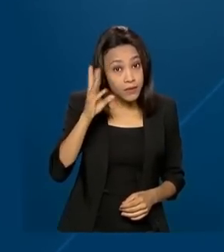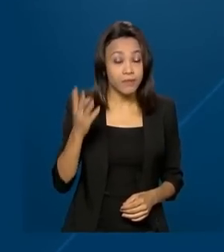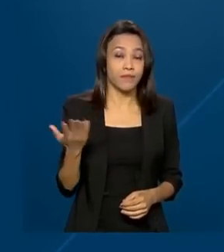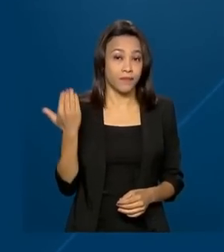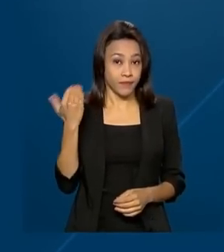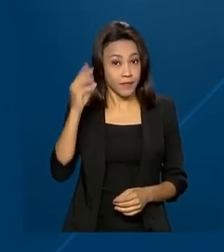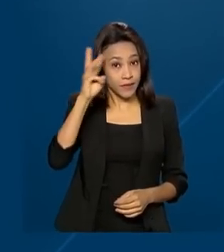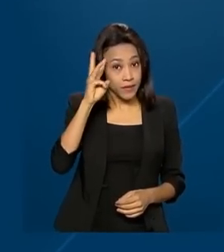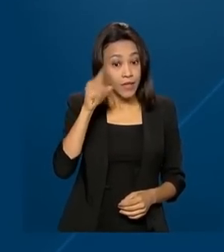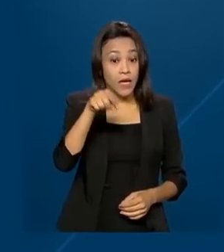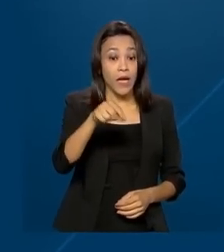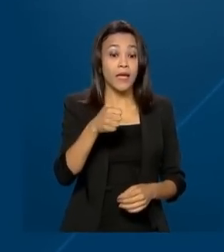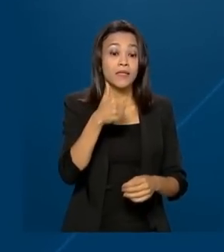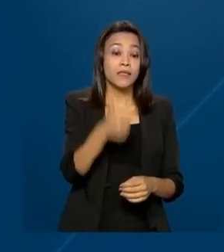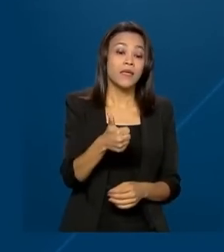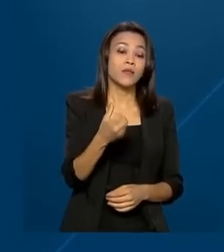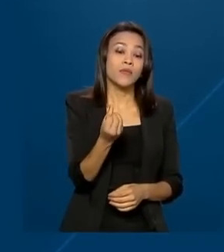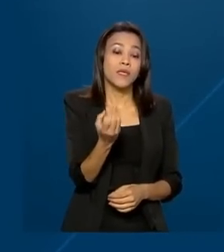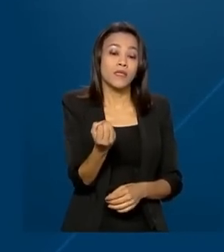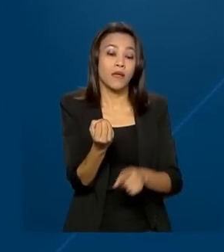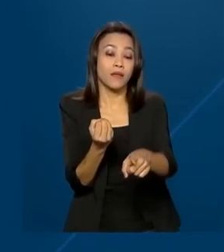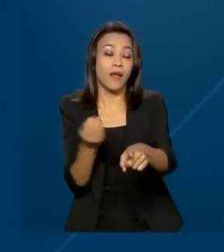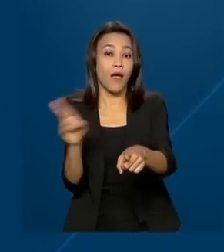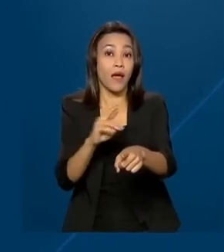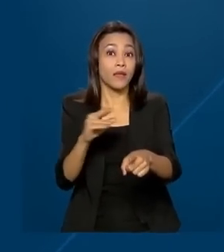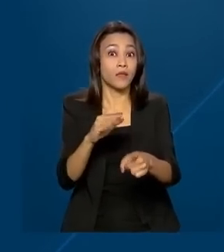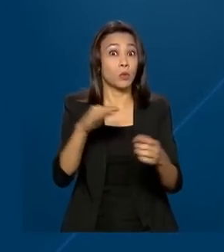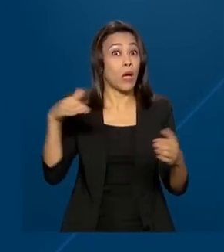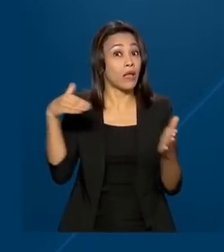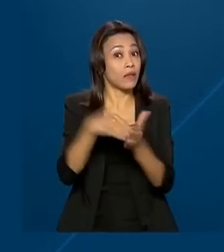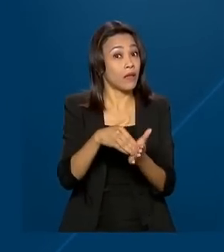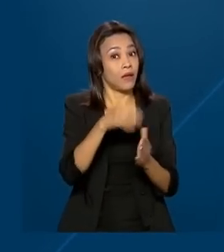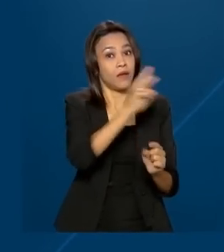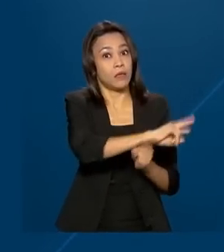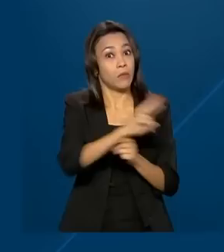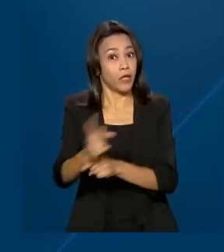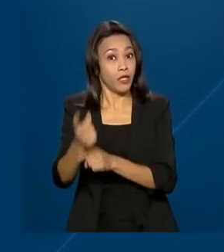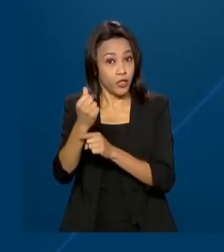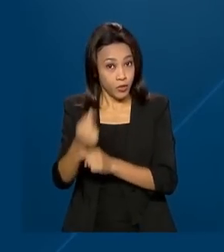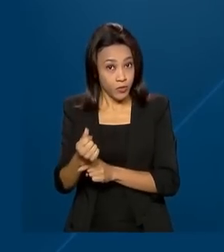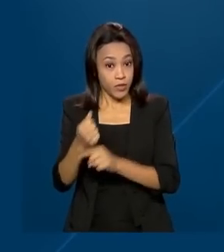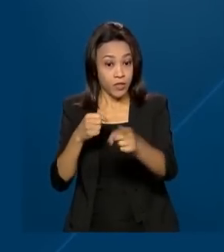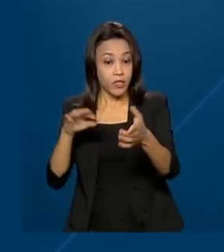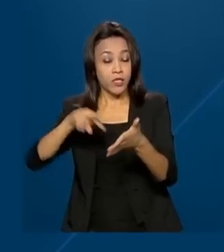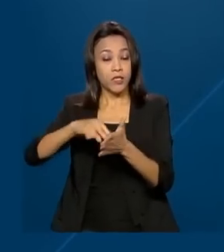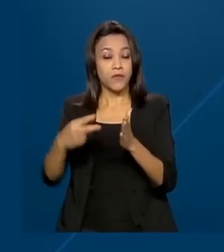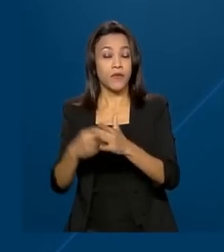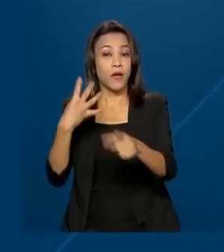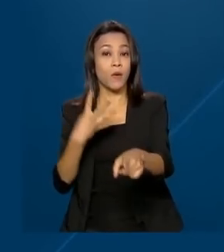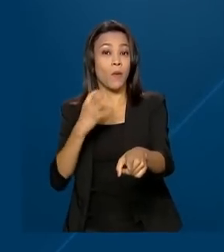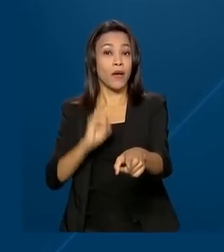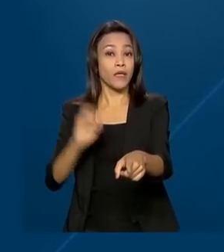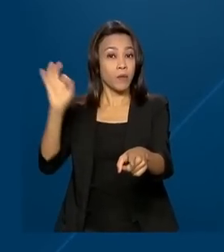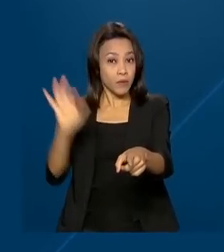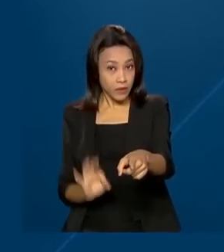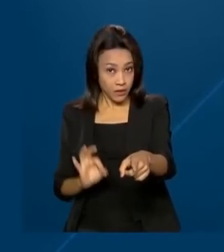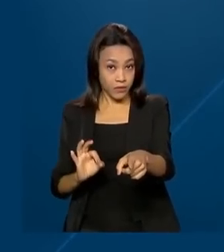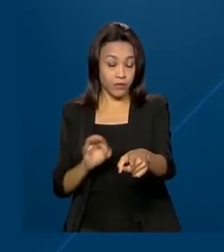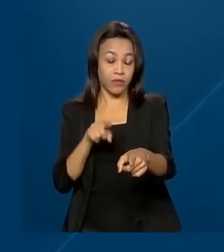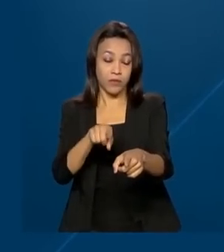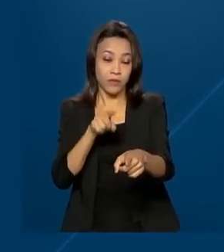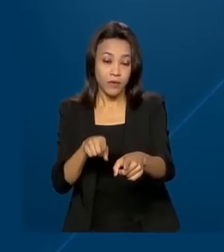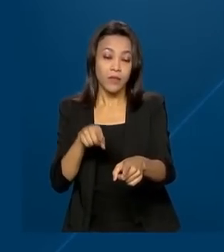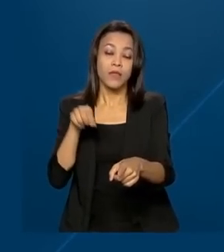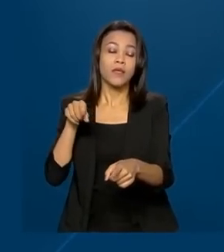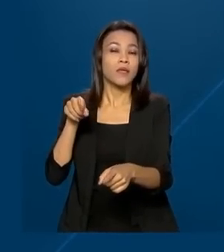empréstimo é de R$ 160,00, equivalente a 40% dos R 400,00 previstos para o auxílio em